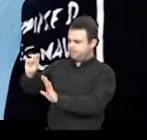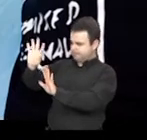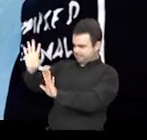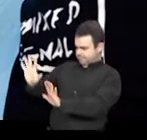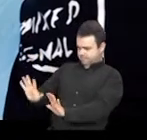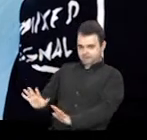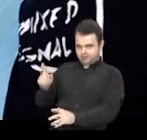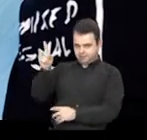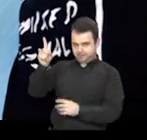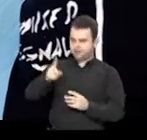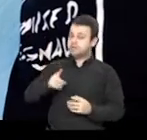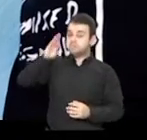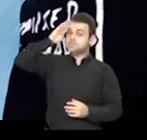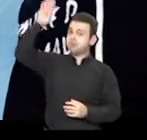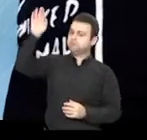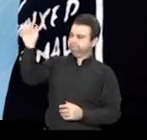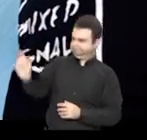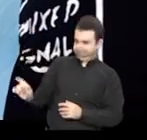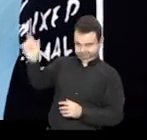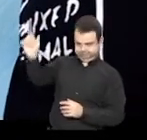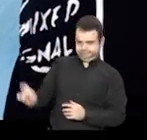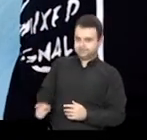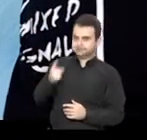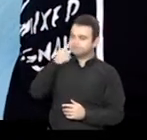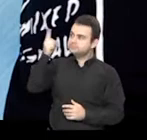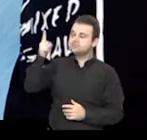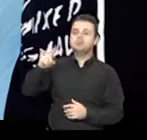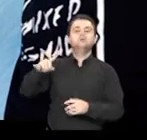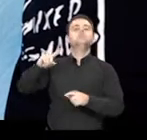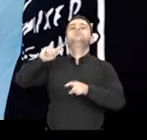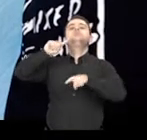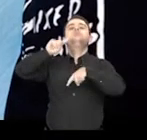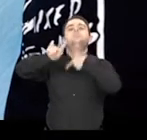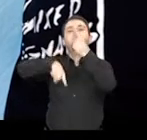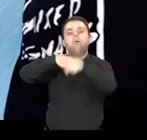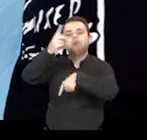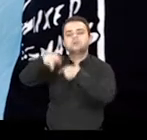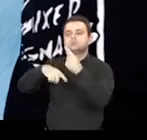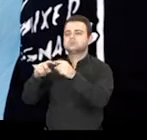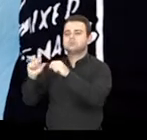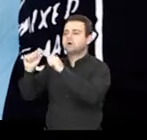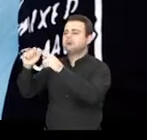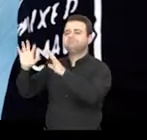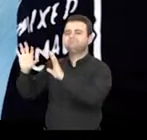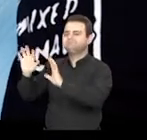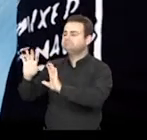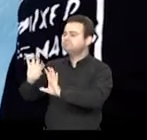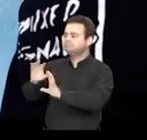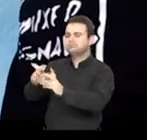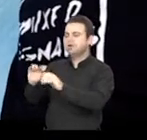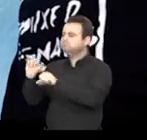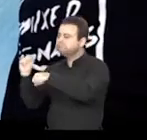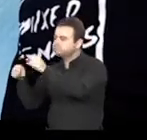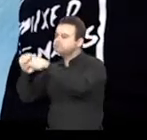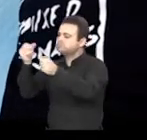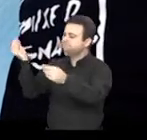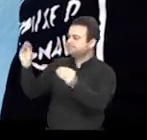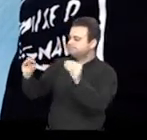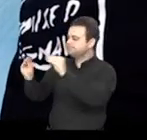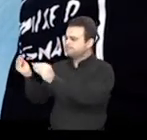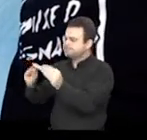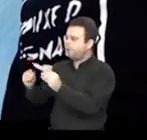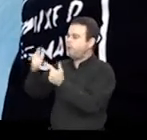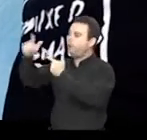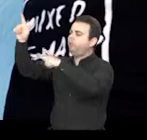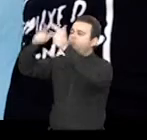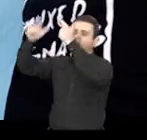de lápis, porque depois você vai modificando as formas, levando em conta aqui o tempo que